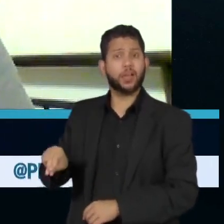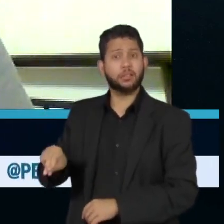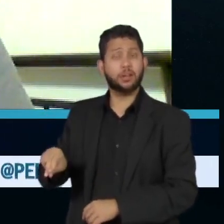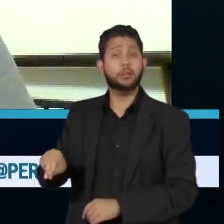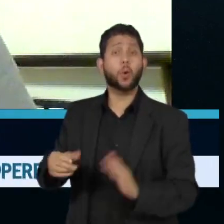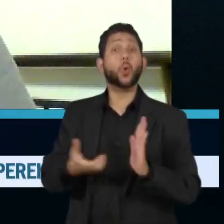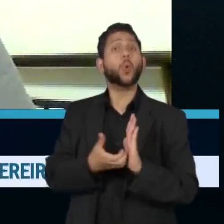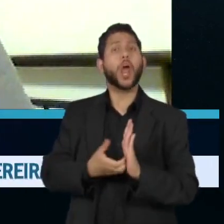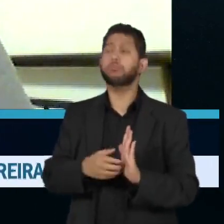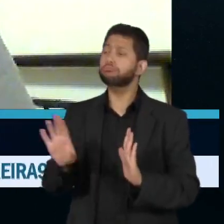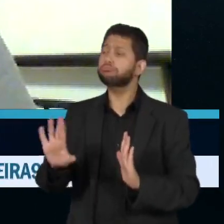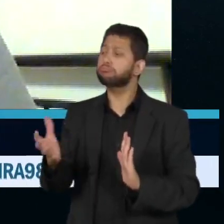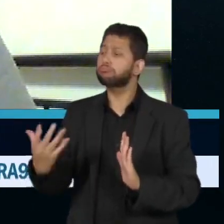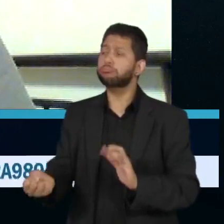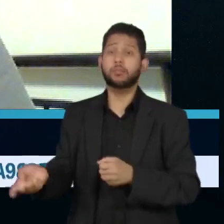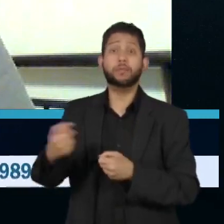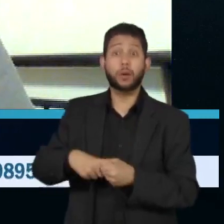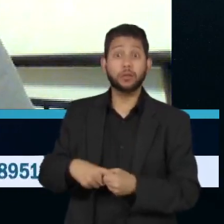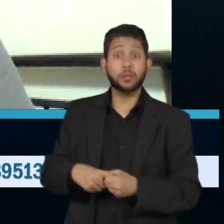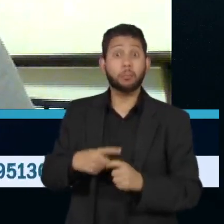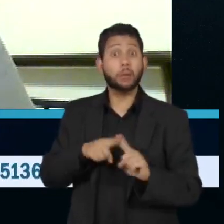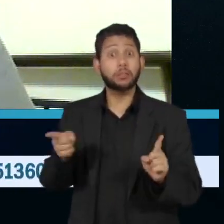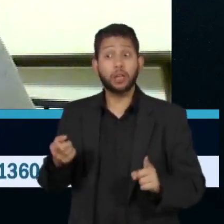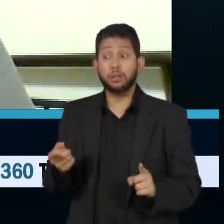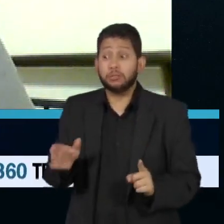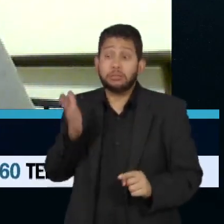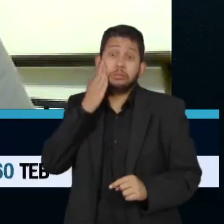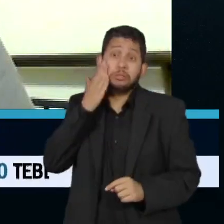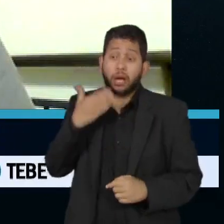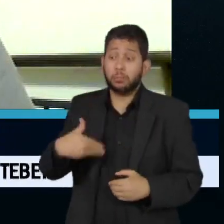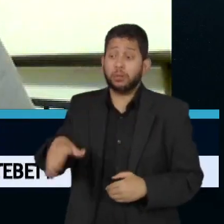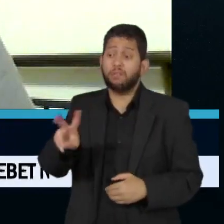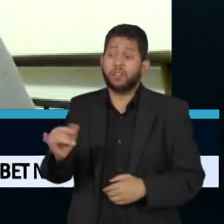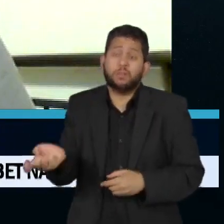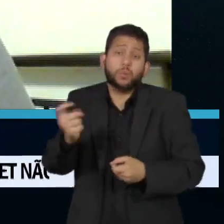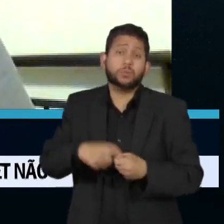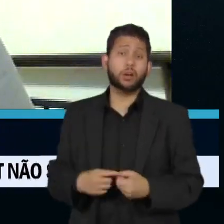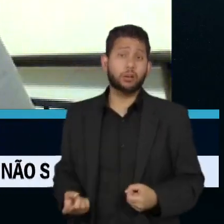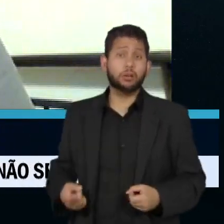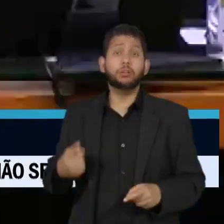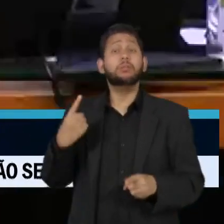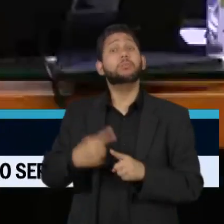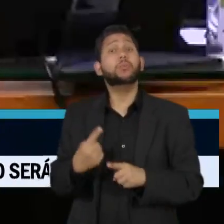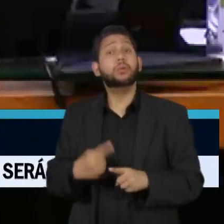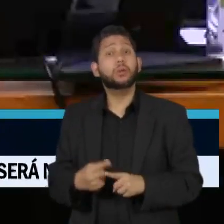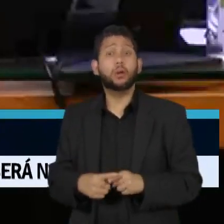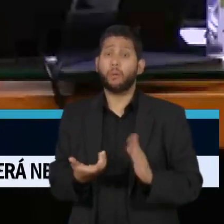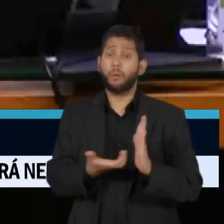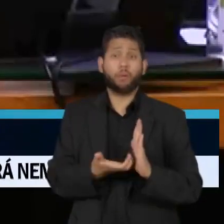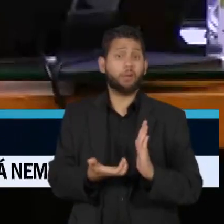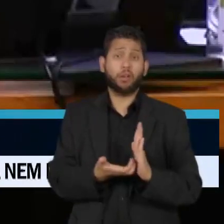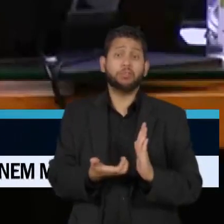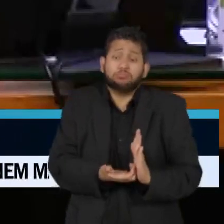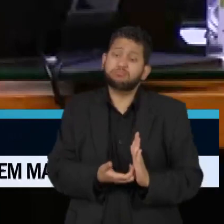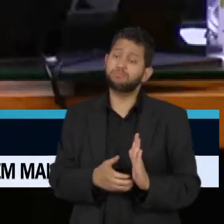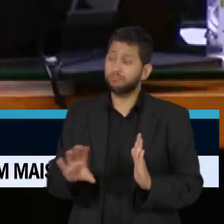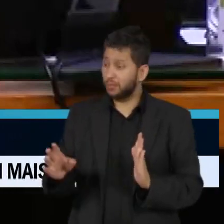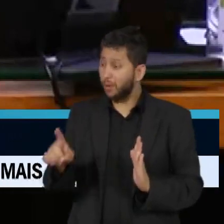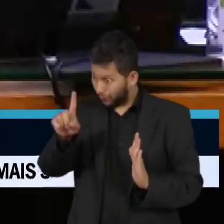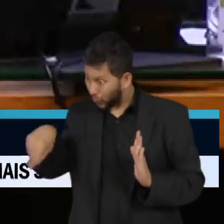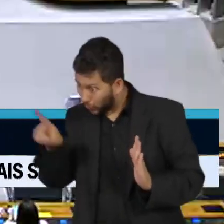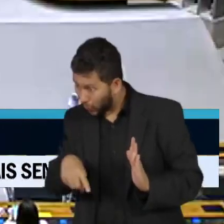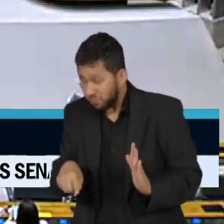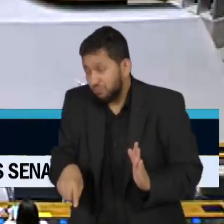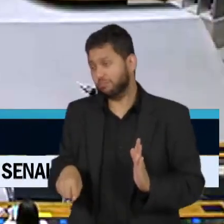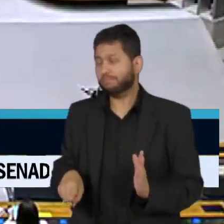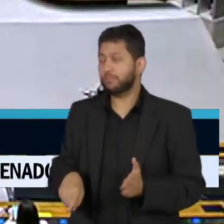exatamente essa discordância, ele não se sustenta depois porque o Congresso Nacional vai lá e derruba